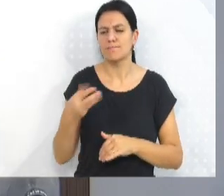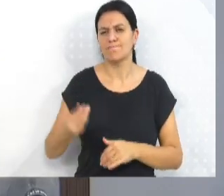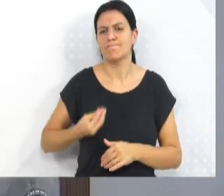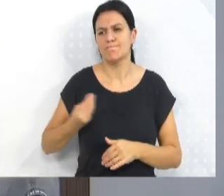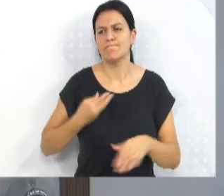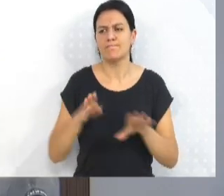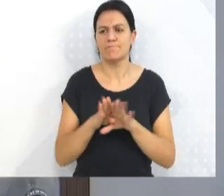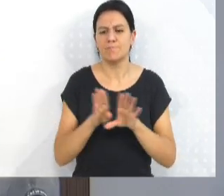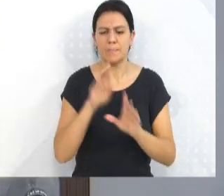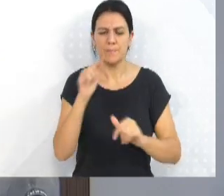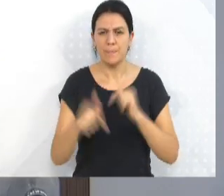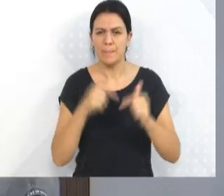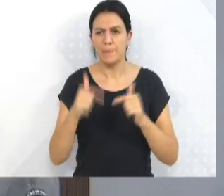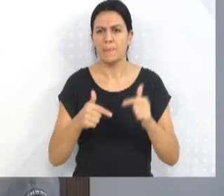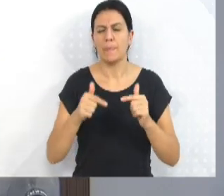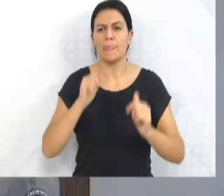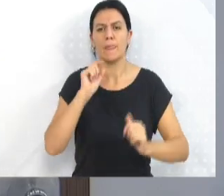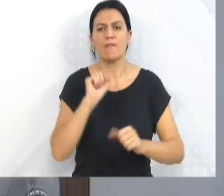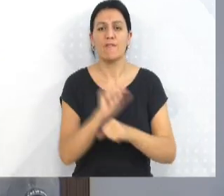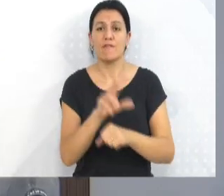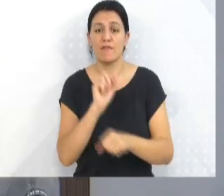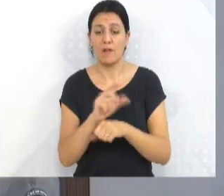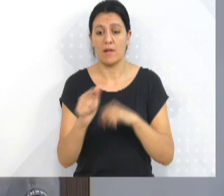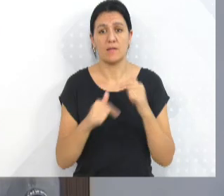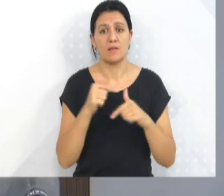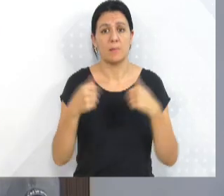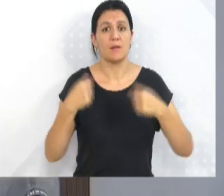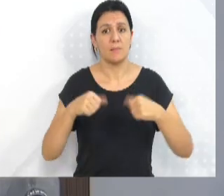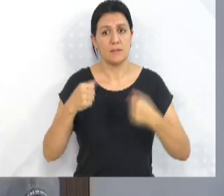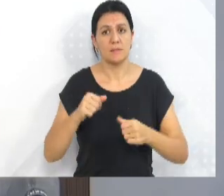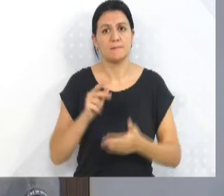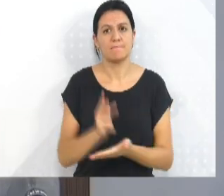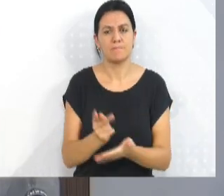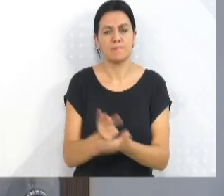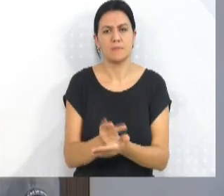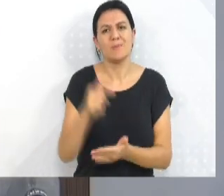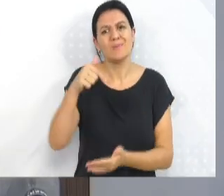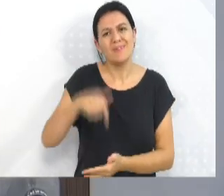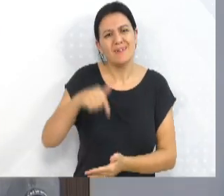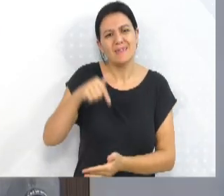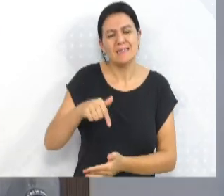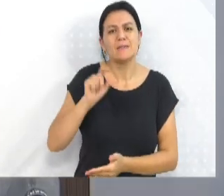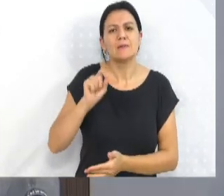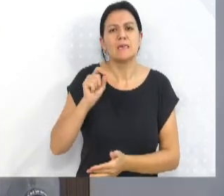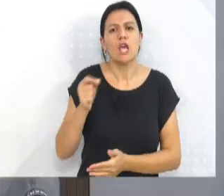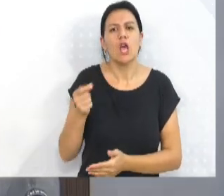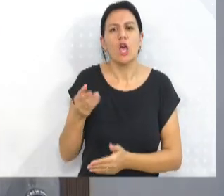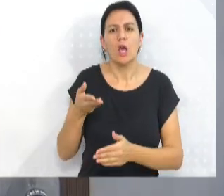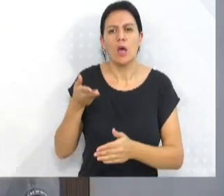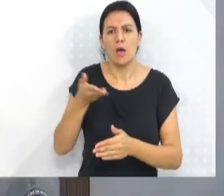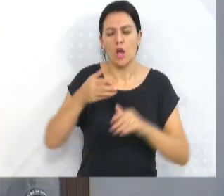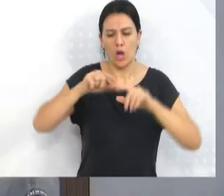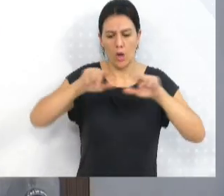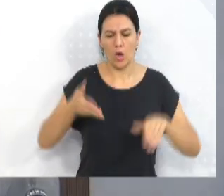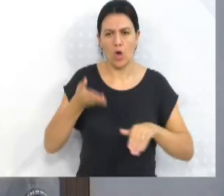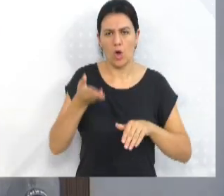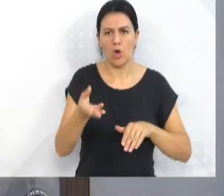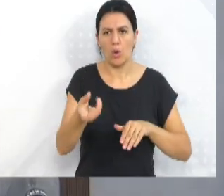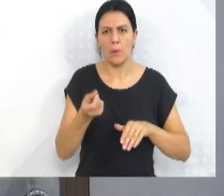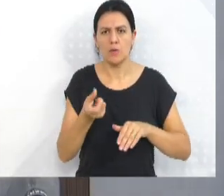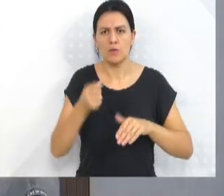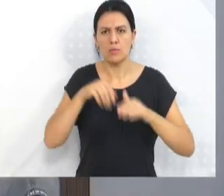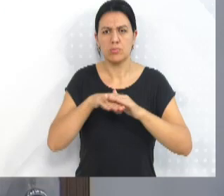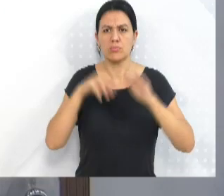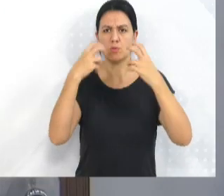na luta pela manutenção dos empregos, quando aqui nesta casa corria risco o emprego dos cobradores e cobradoras de homens da nossa cidade, nós estávamos